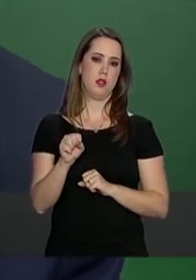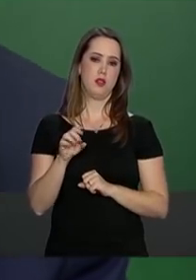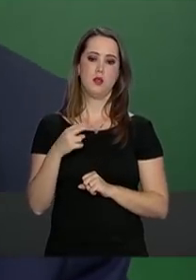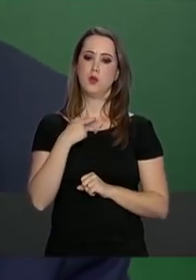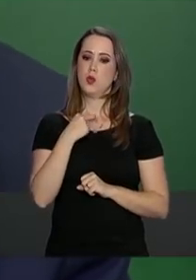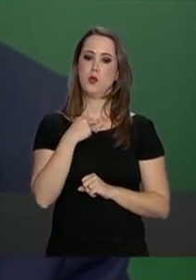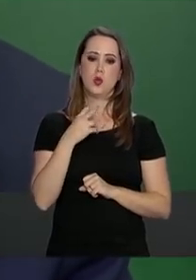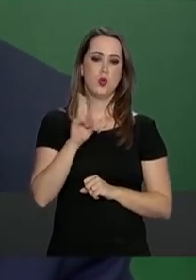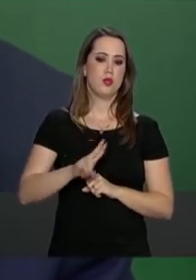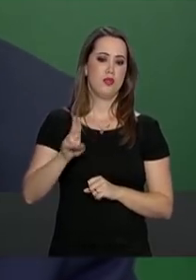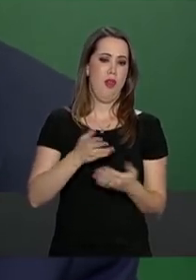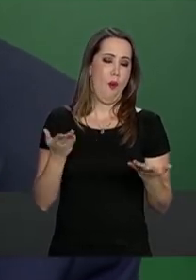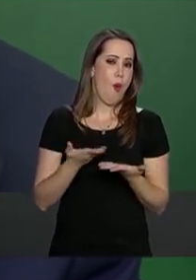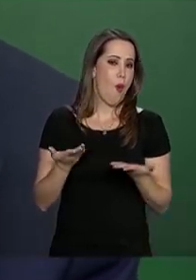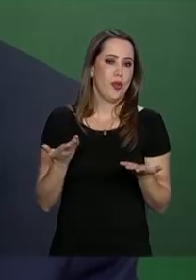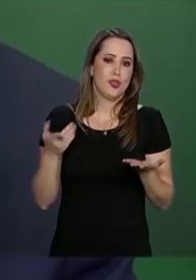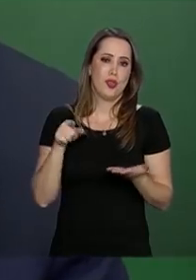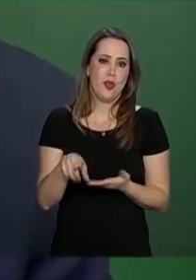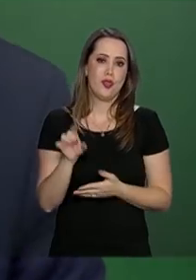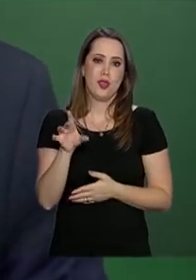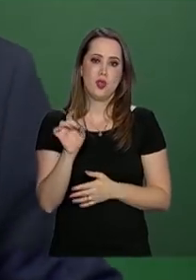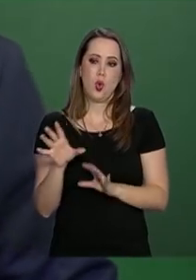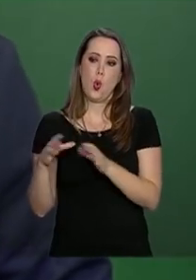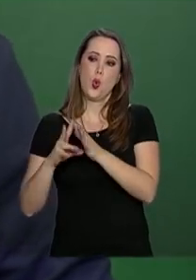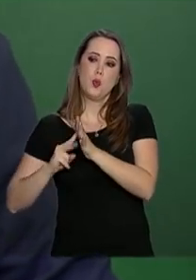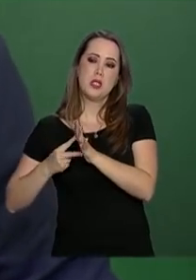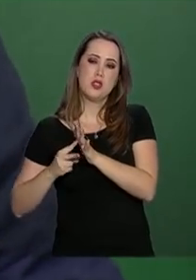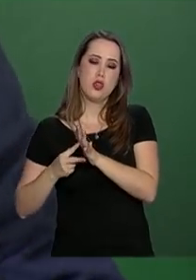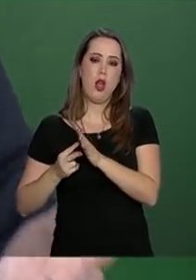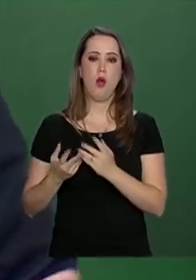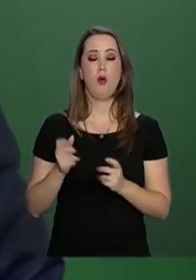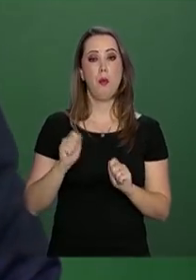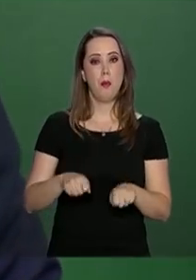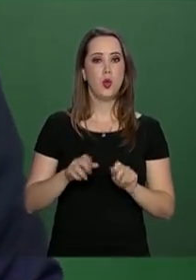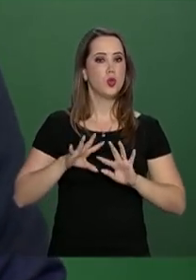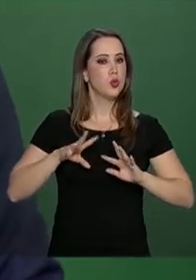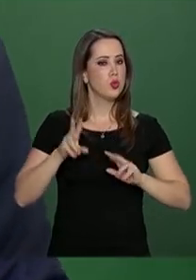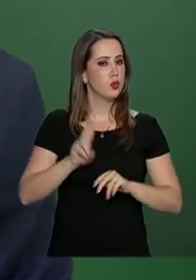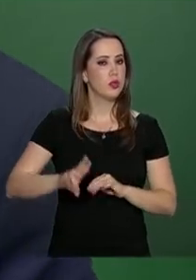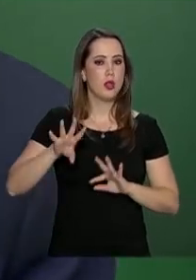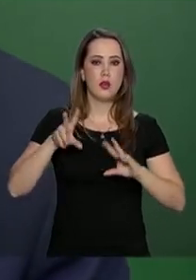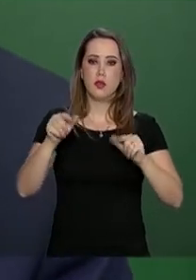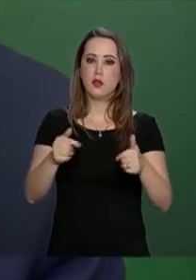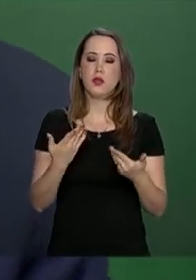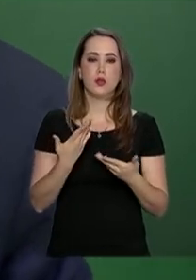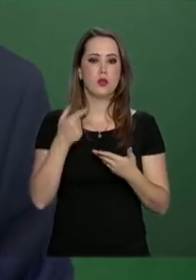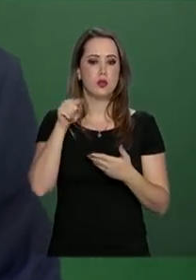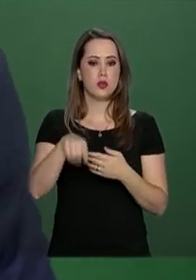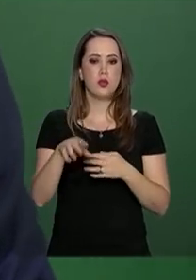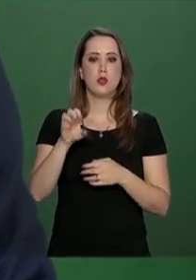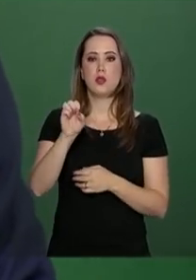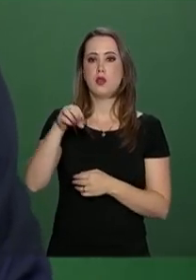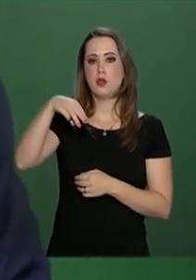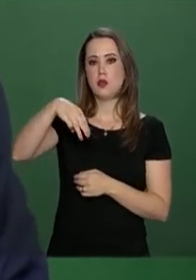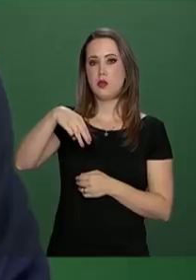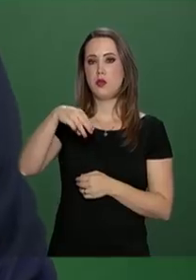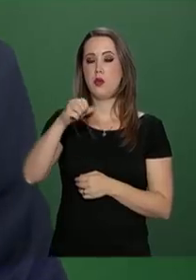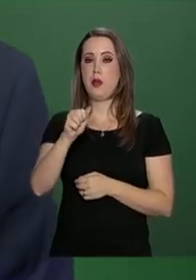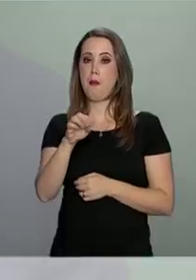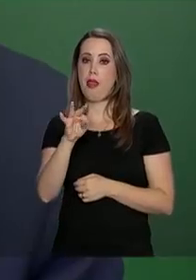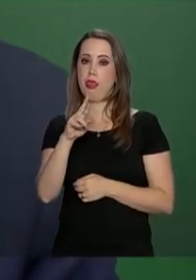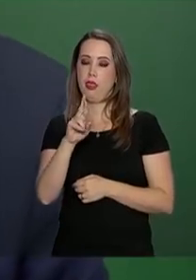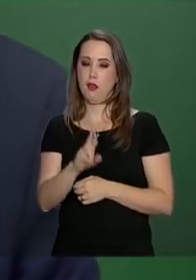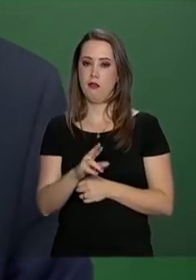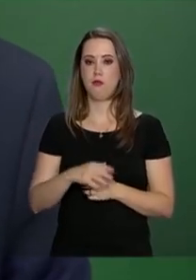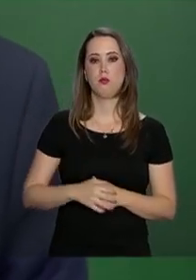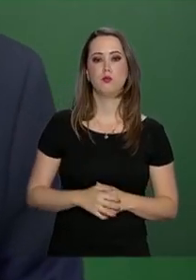os meios utilizados até o momento, que são as centrais sindicais. Então, ele poderá utilizar em toda a rede, Pronaté, as Ematés, como bem foi falado.